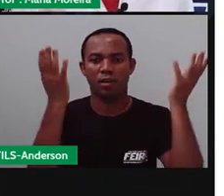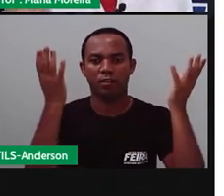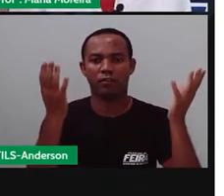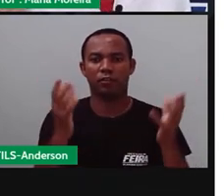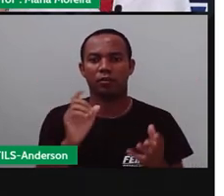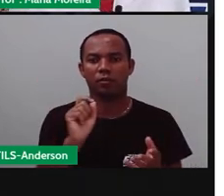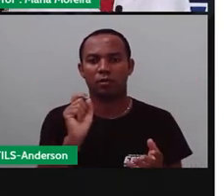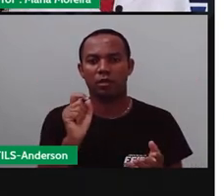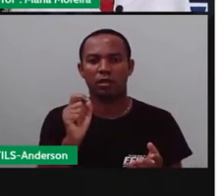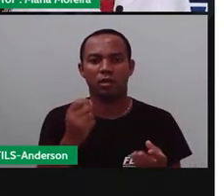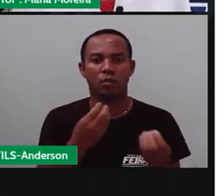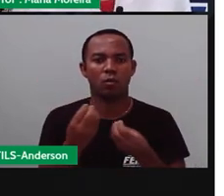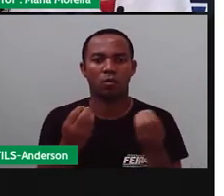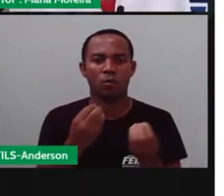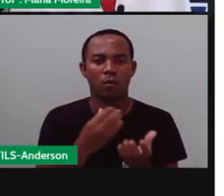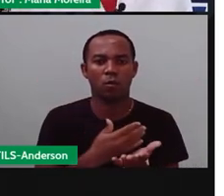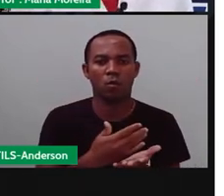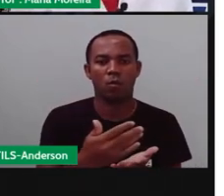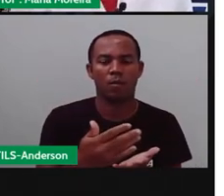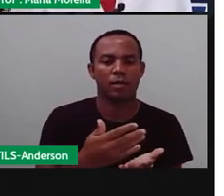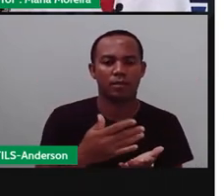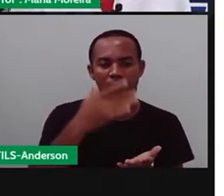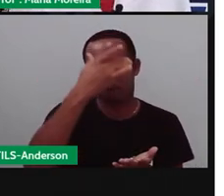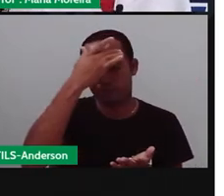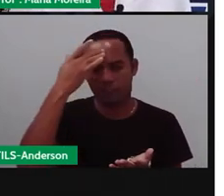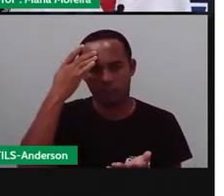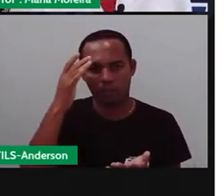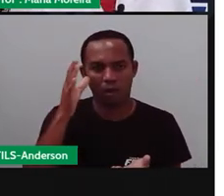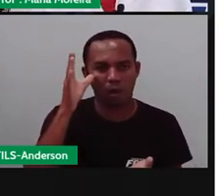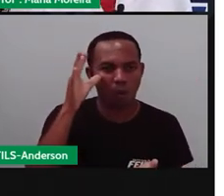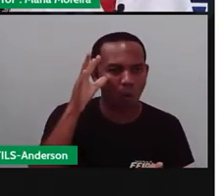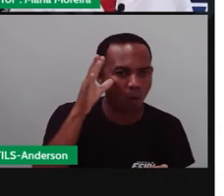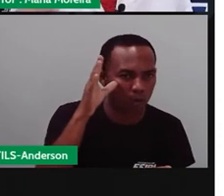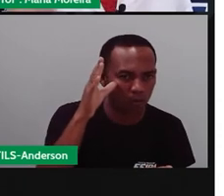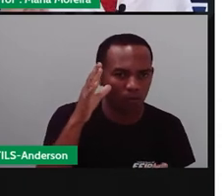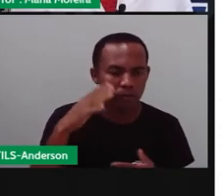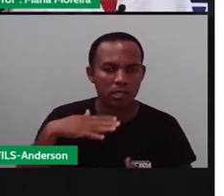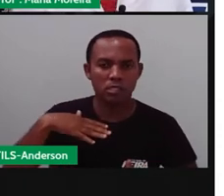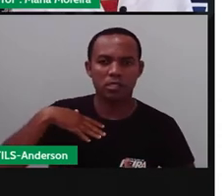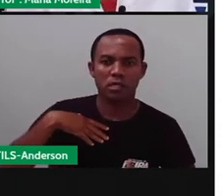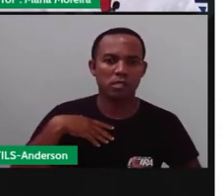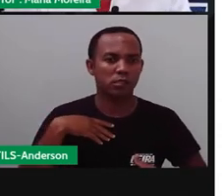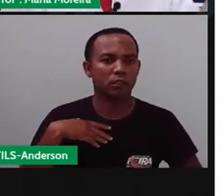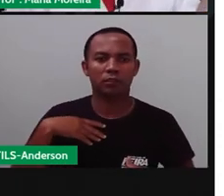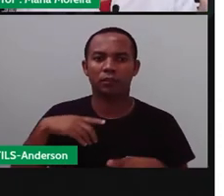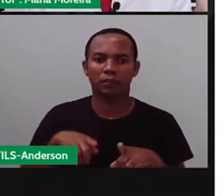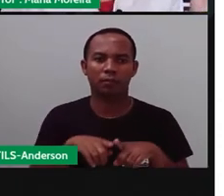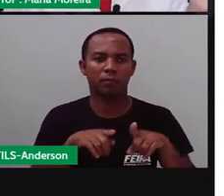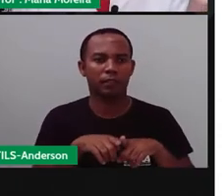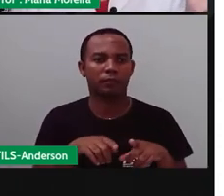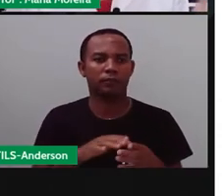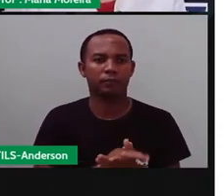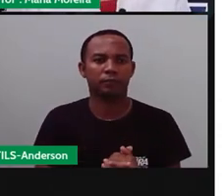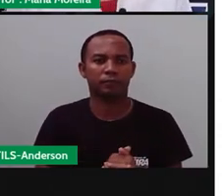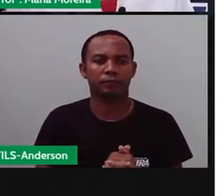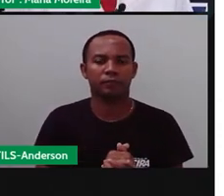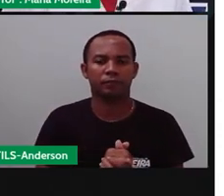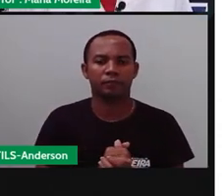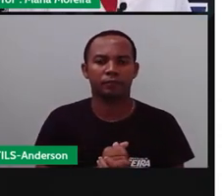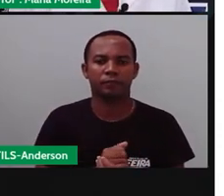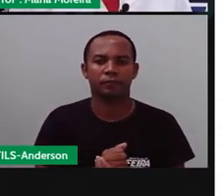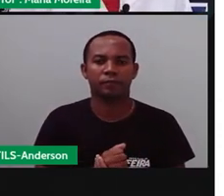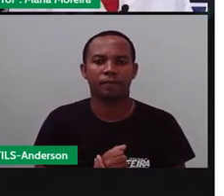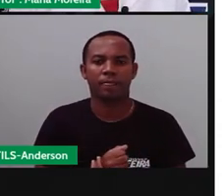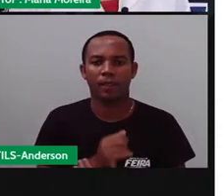elas arrastam curiosos, né? E apaixonados, que dançam até raiar o dia, tipo a pró, tchá, tchá, tchá, né?